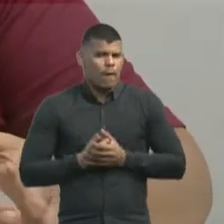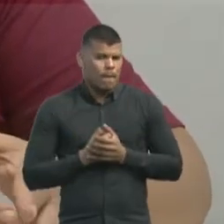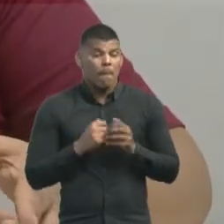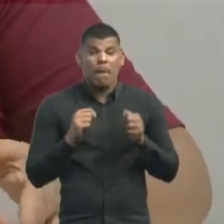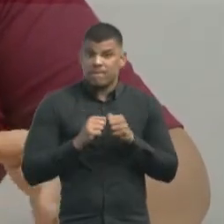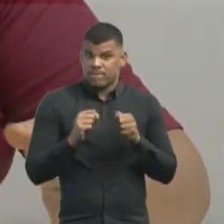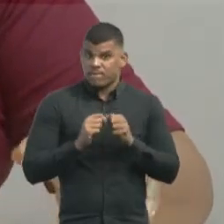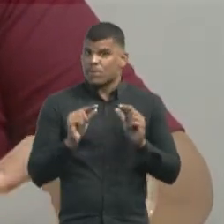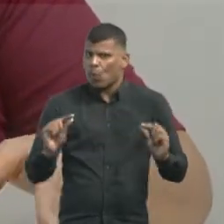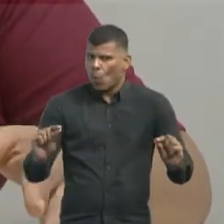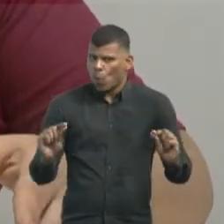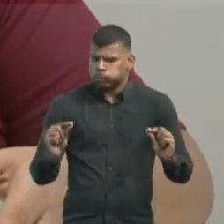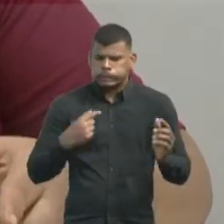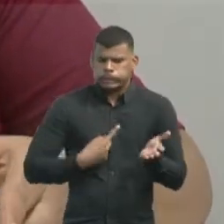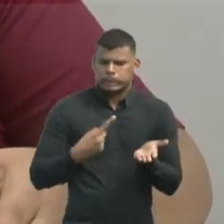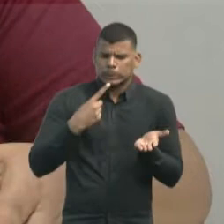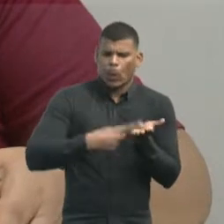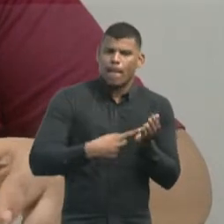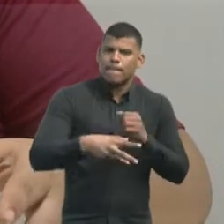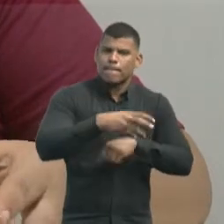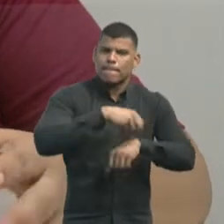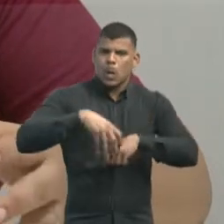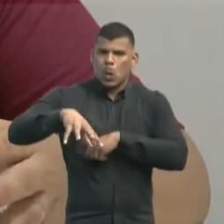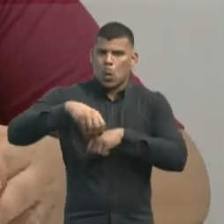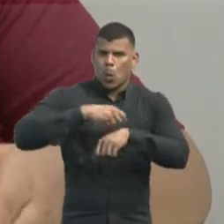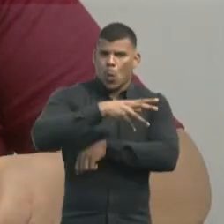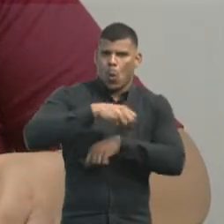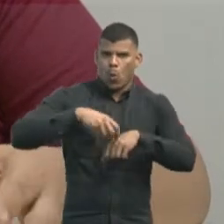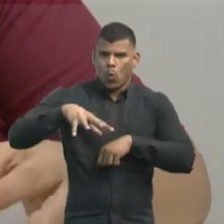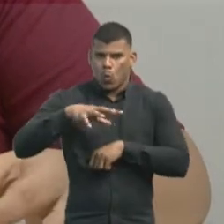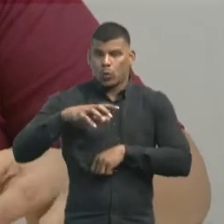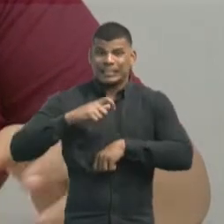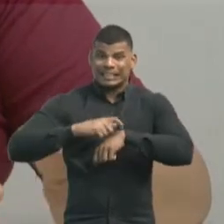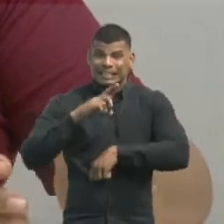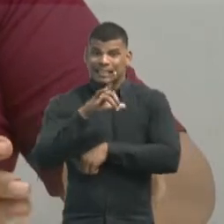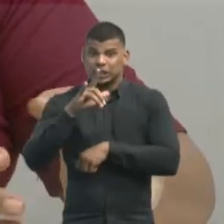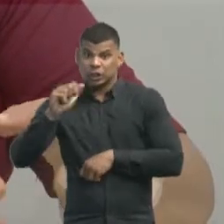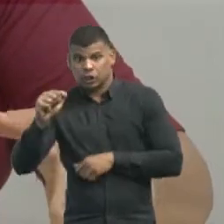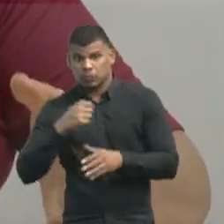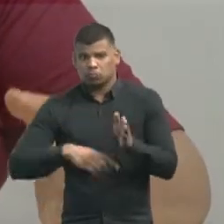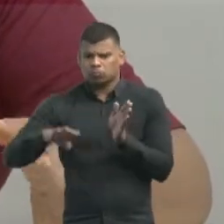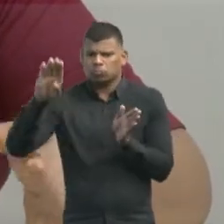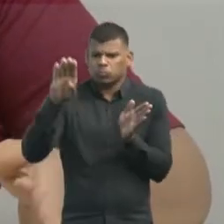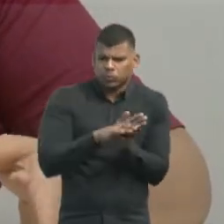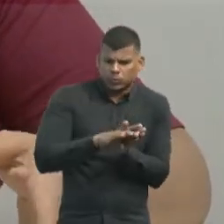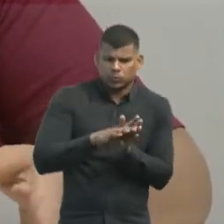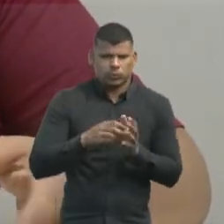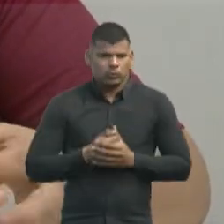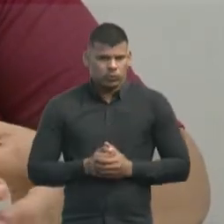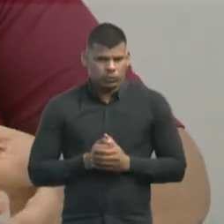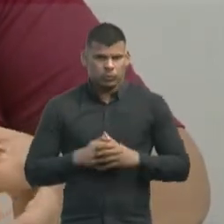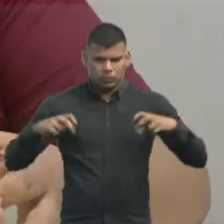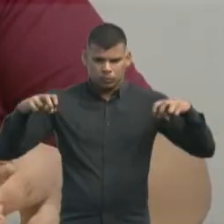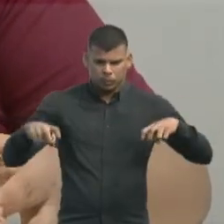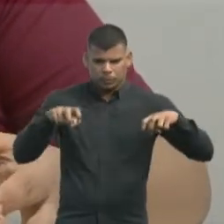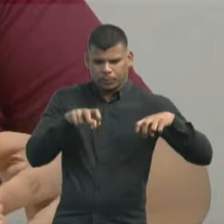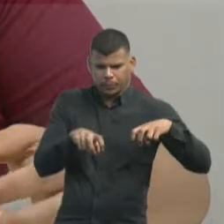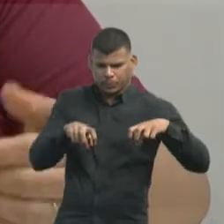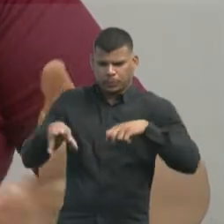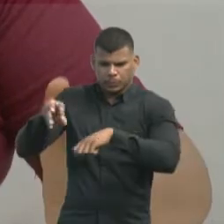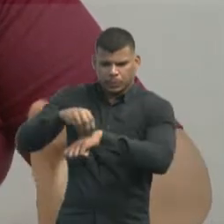mediação, quando foi num dia marcado, dia e hora marcada, eu vim. Quando eu cheguei, ela fez a mediação conosco,